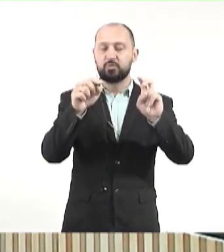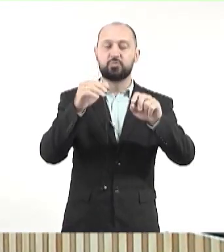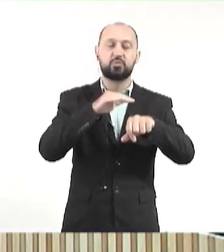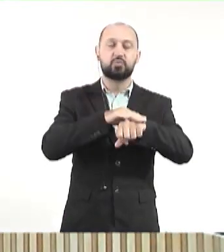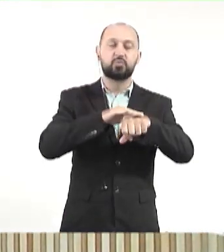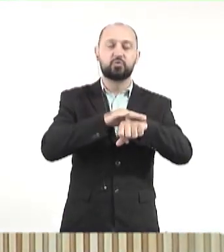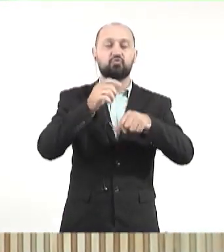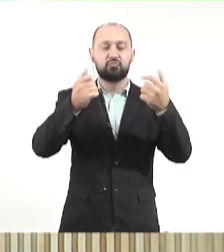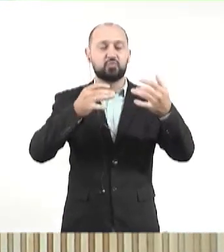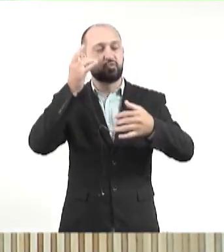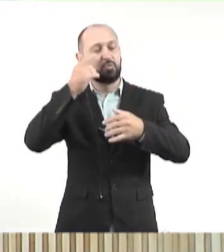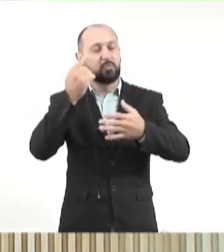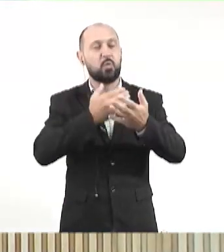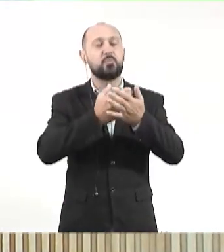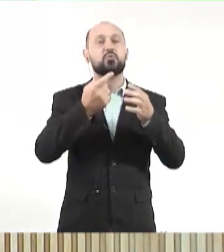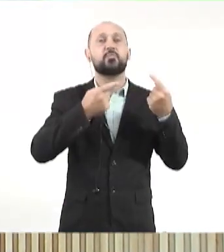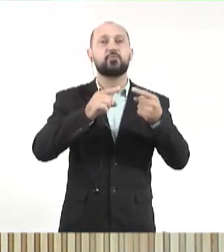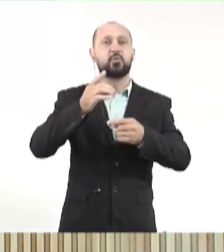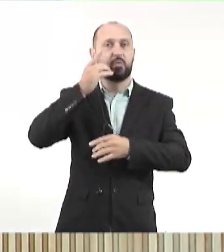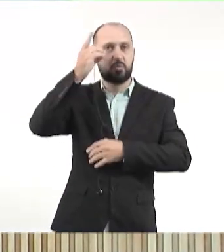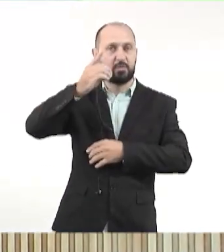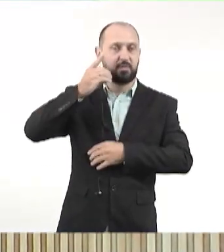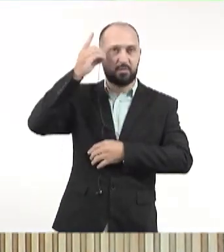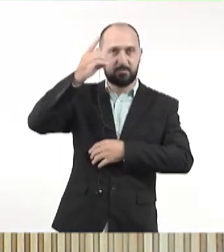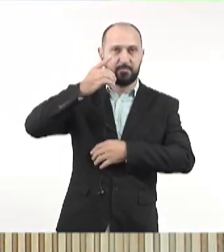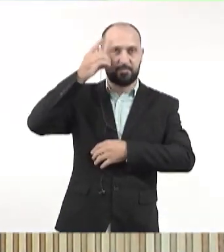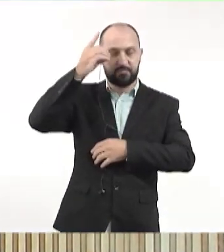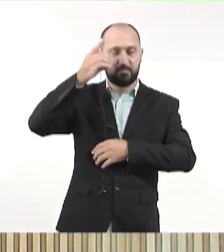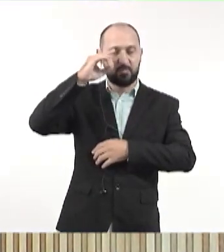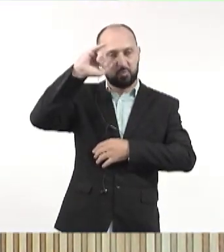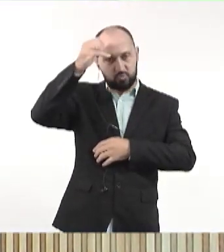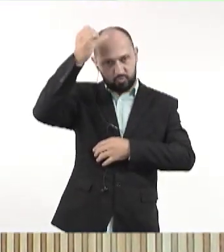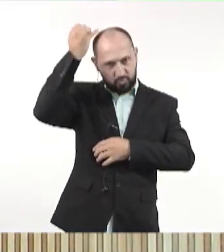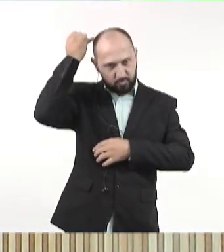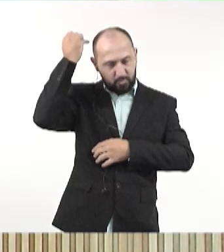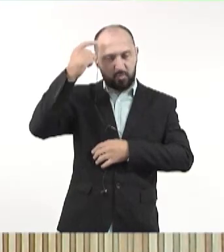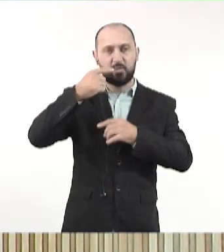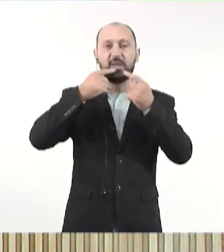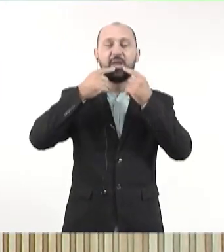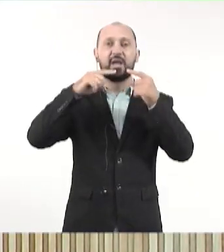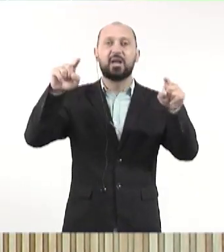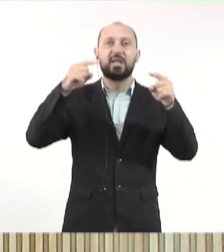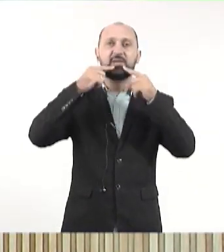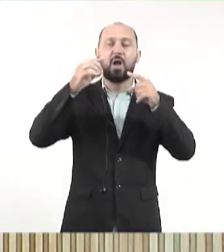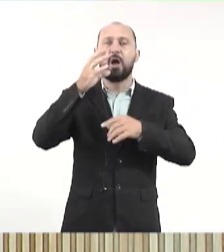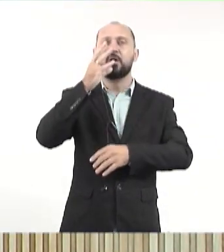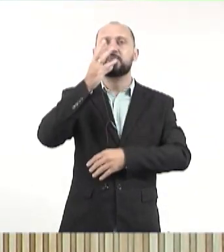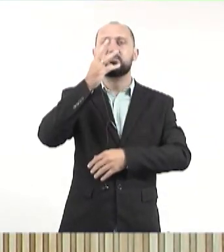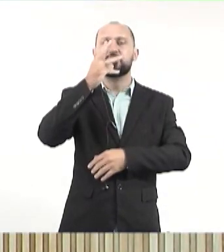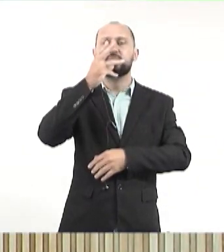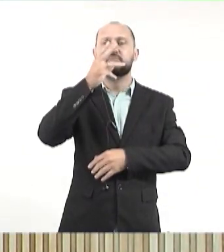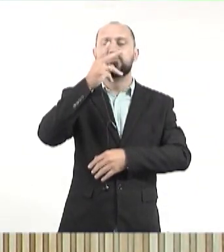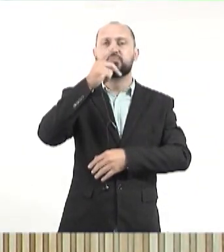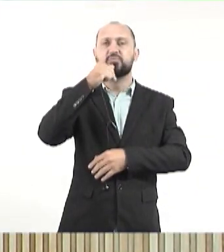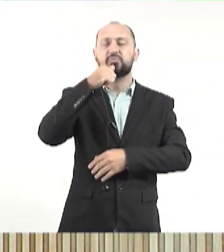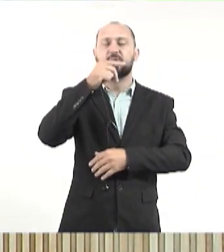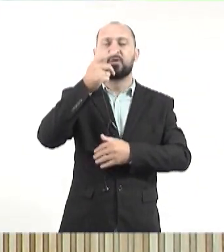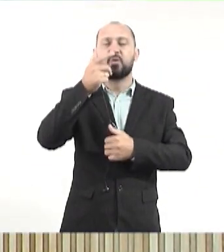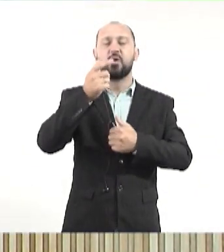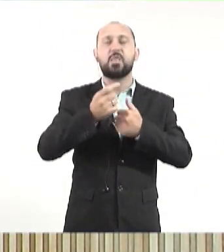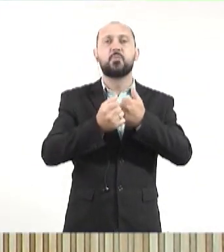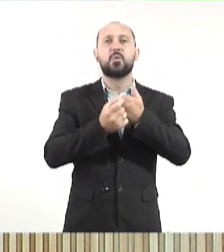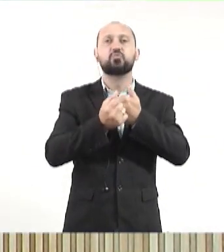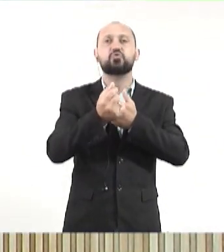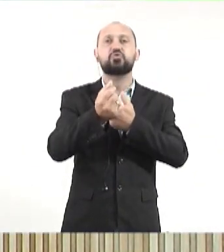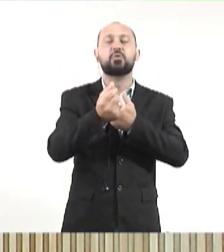assunto, quem trouxe o tema ao plenário foi o deputado Júnior Mock, que criticou a demora do Tribunal de Contas